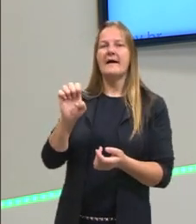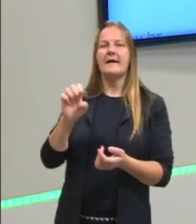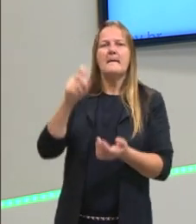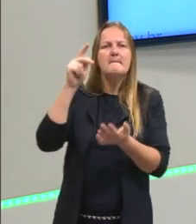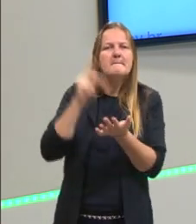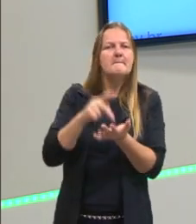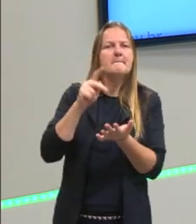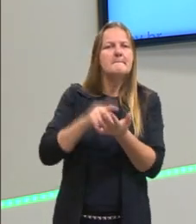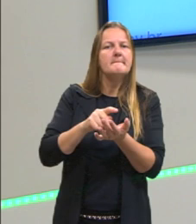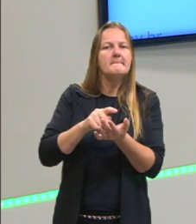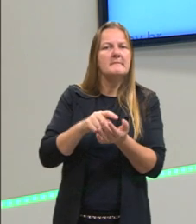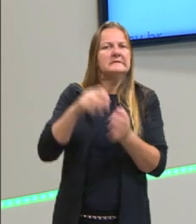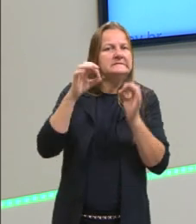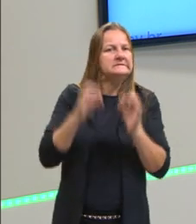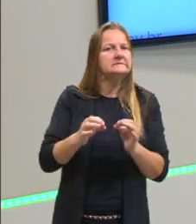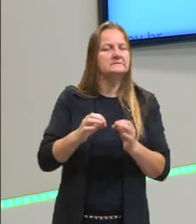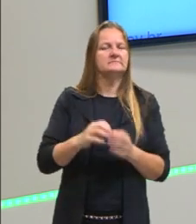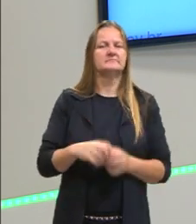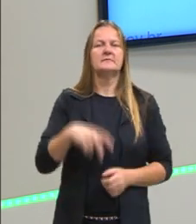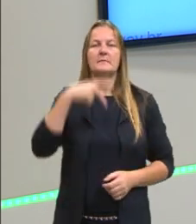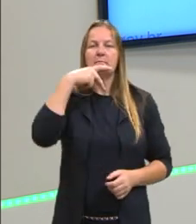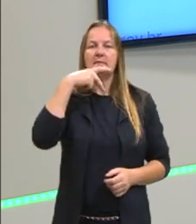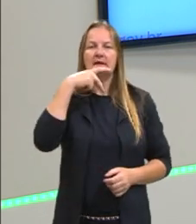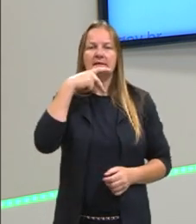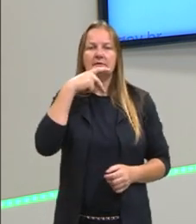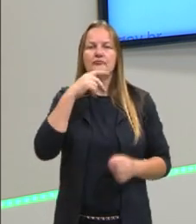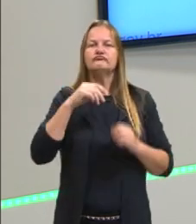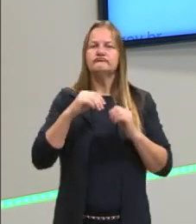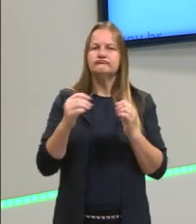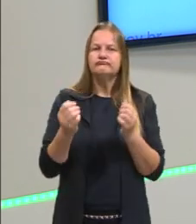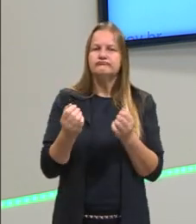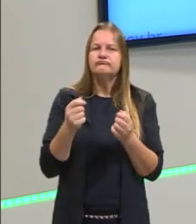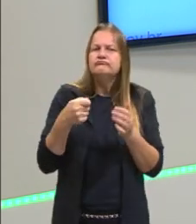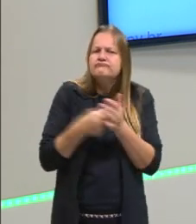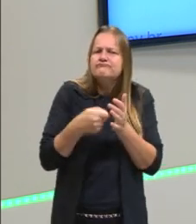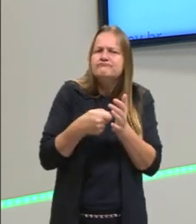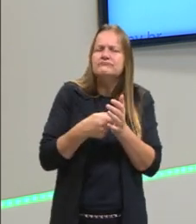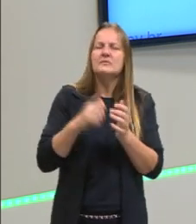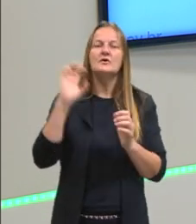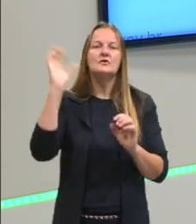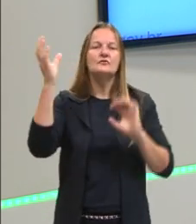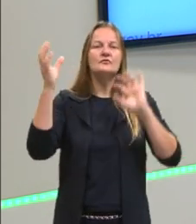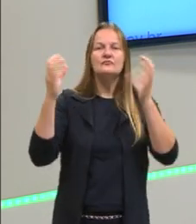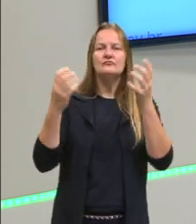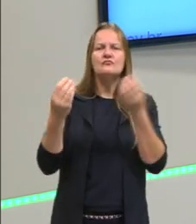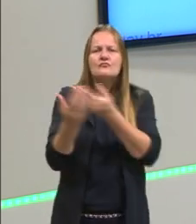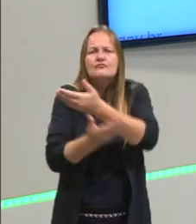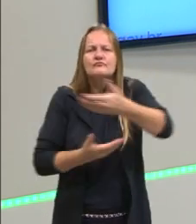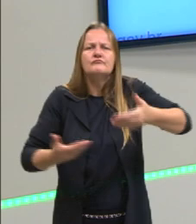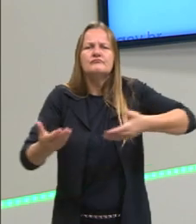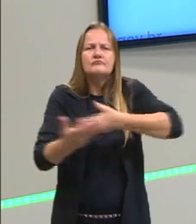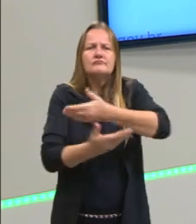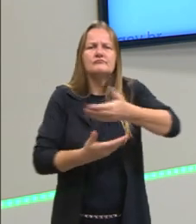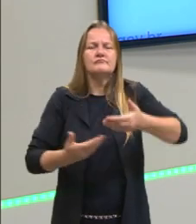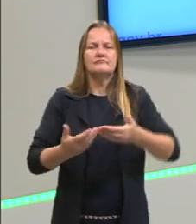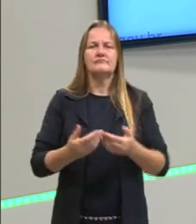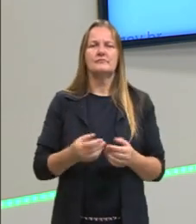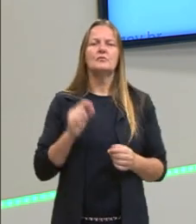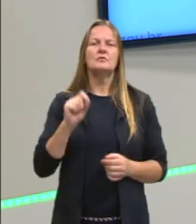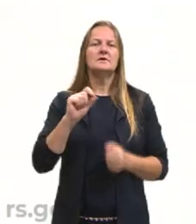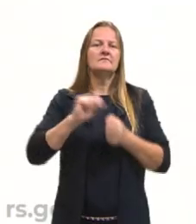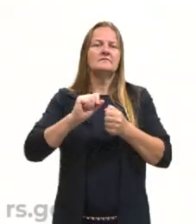que é. Platão tenta resolver esse problema todo. Então do que